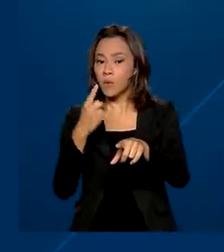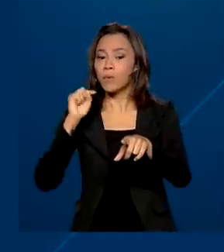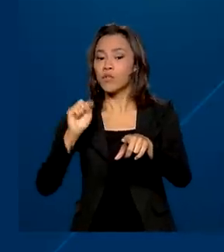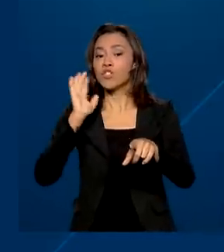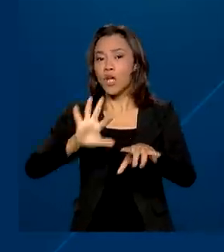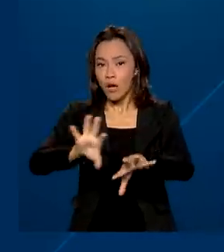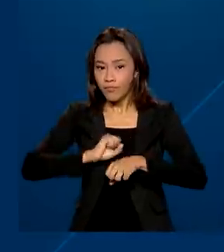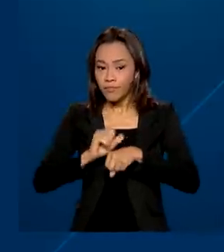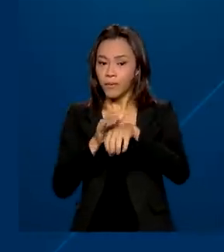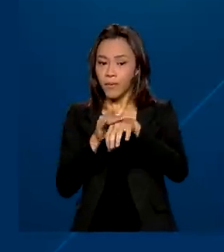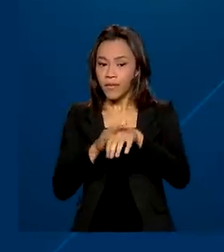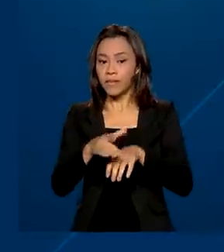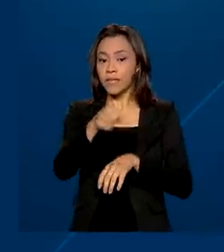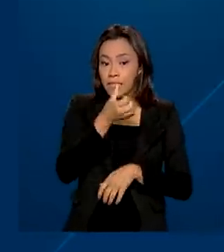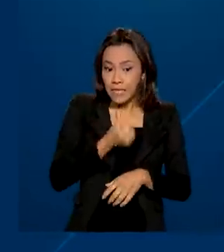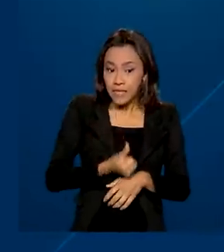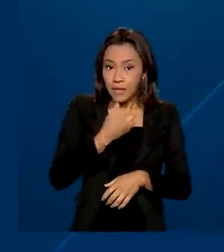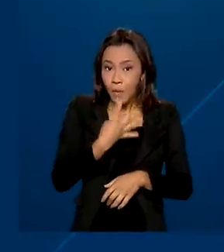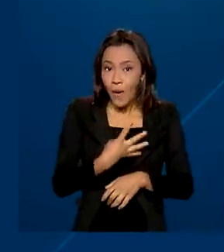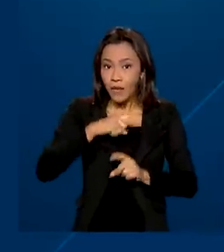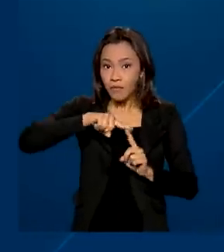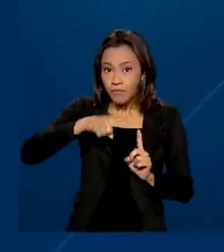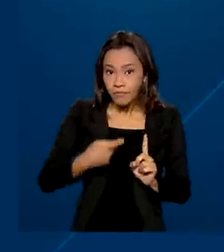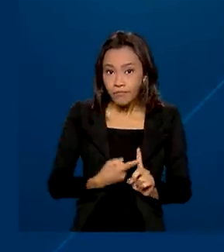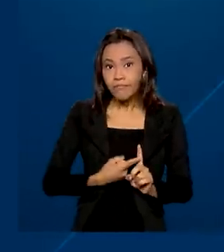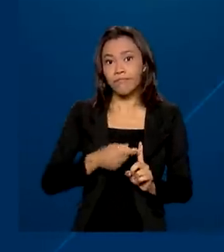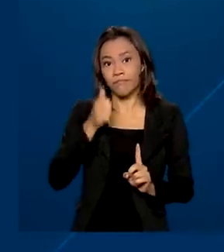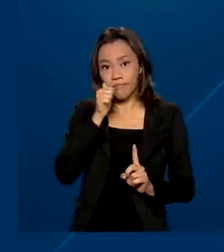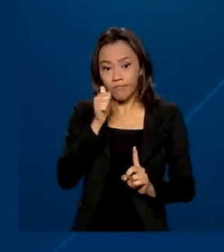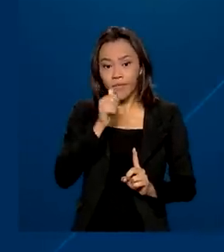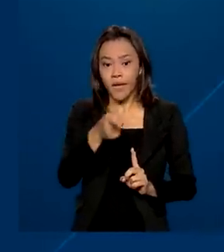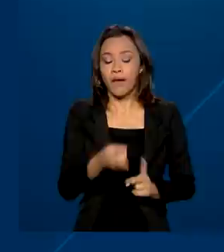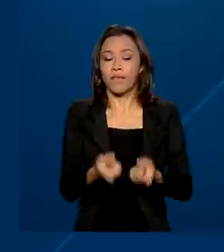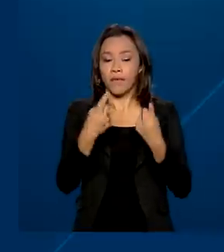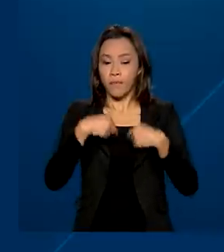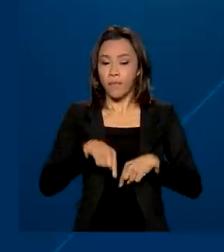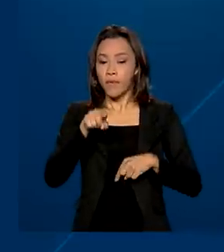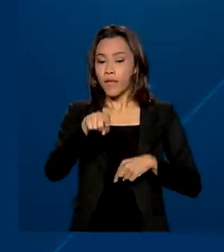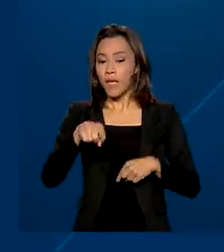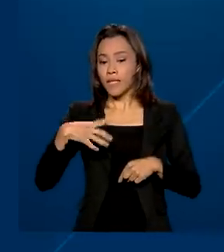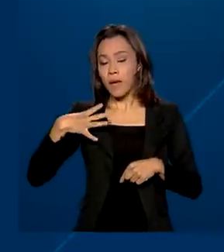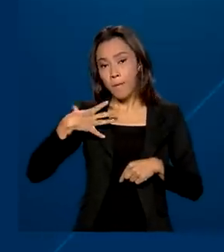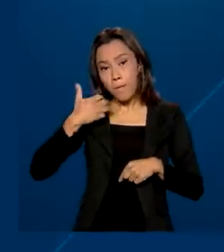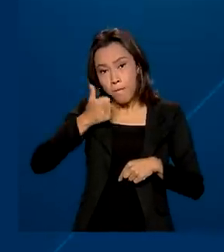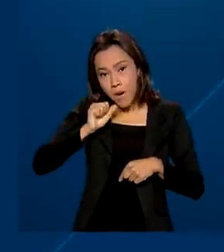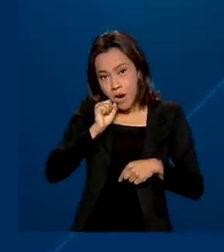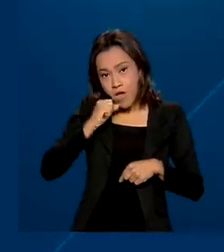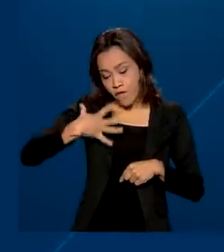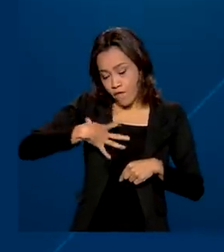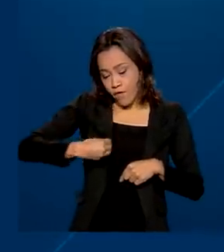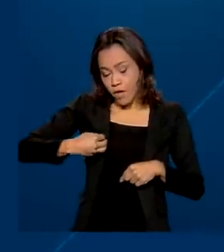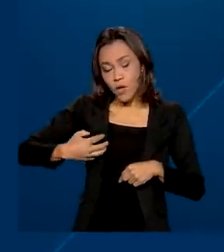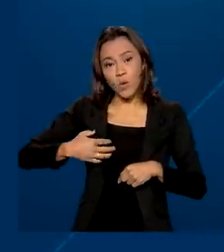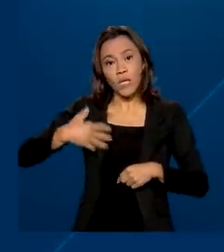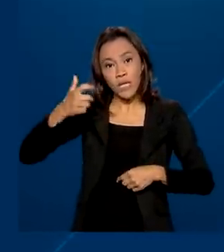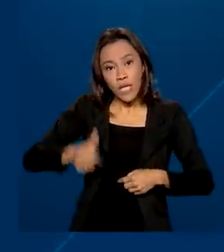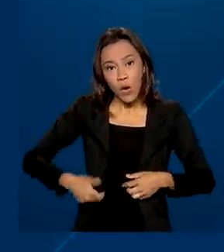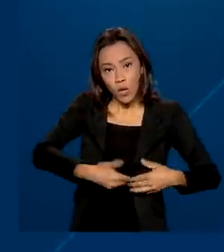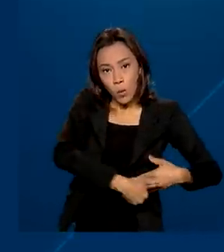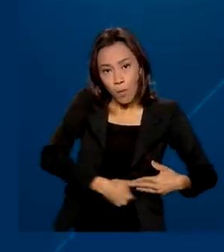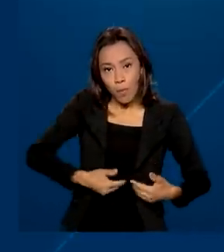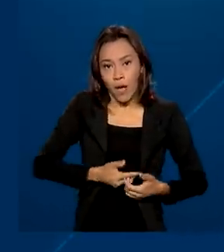gestantes. Já a sífilis congênita, aquela que é transmitida de mãe para filho durante o parto e a